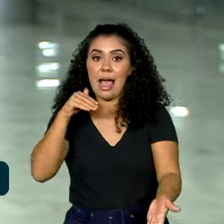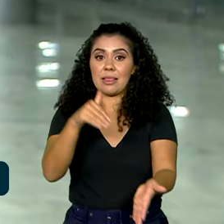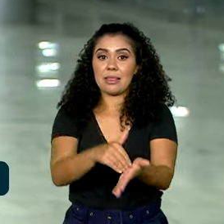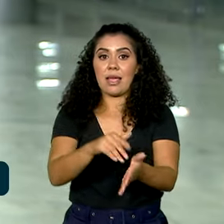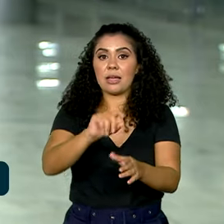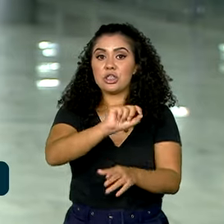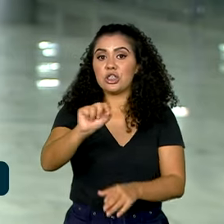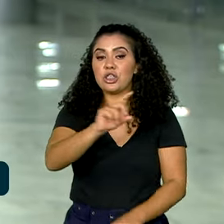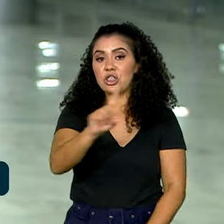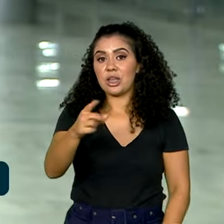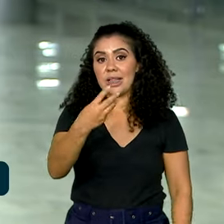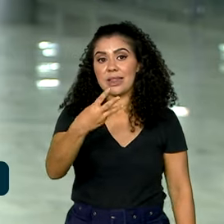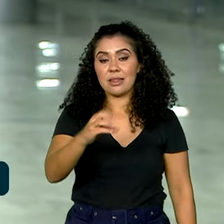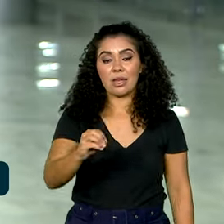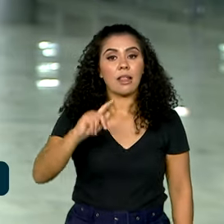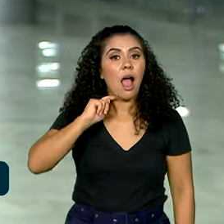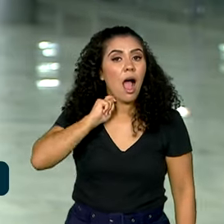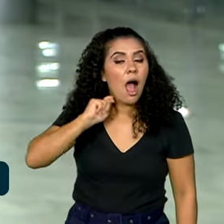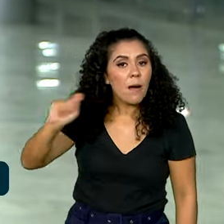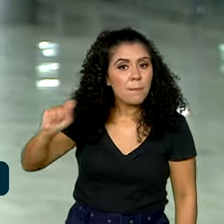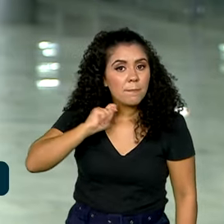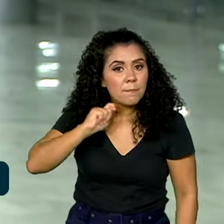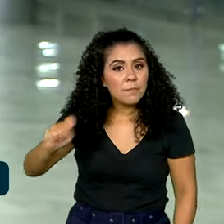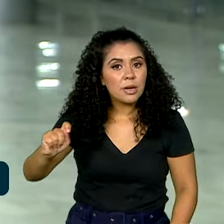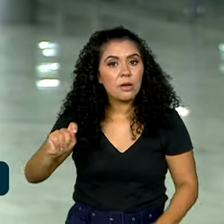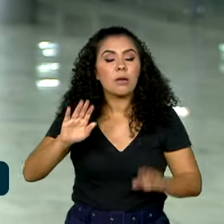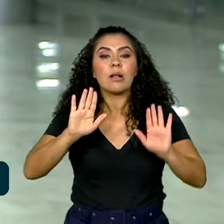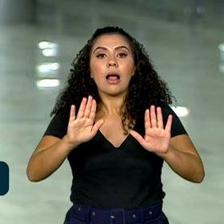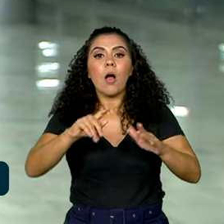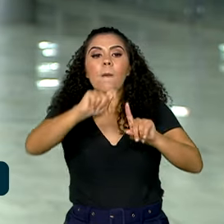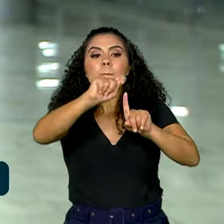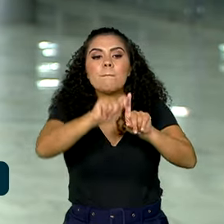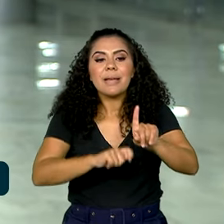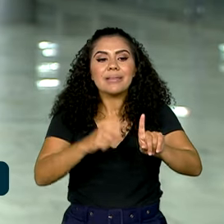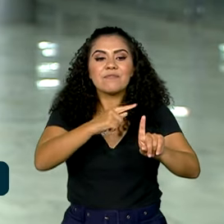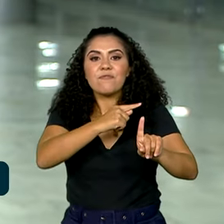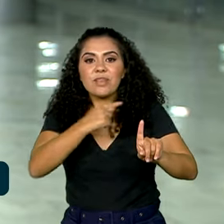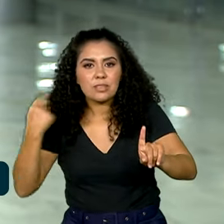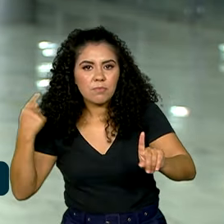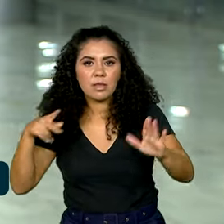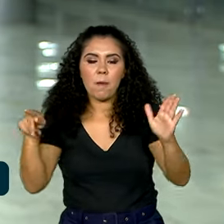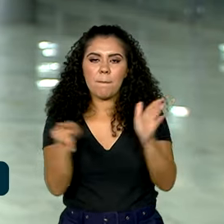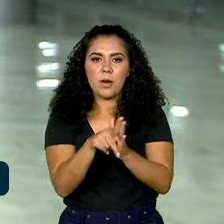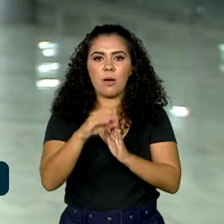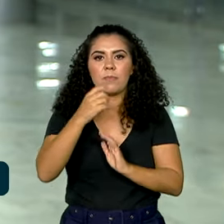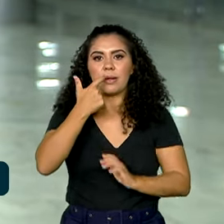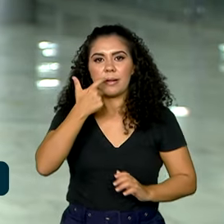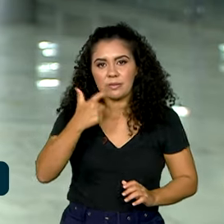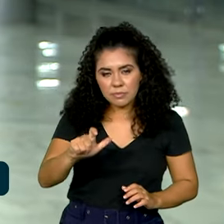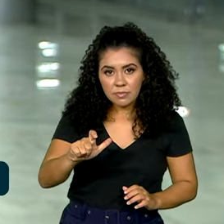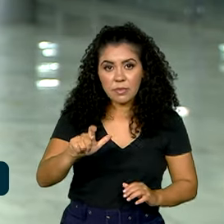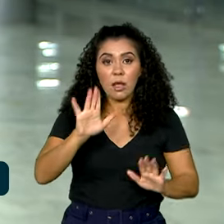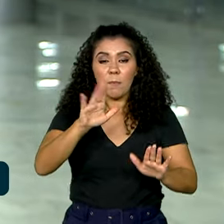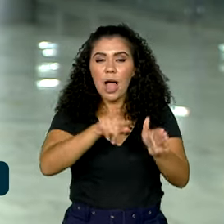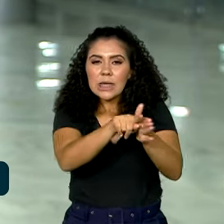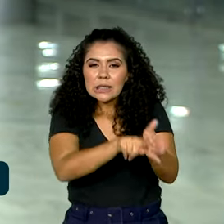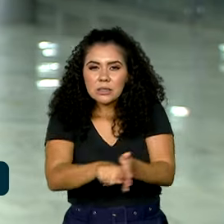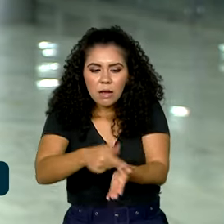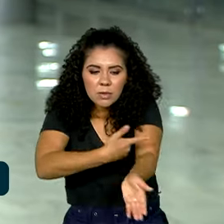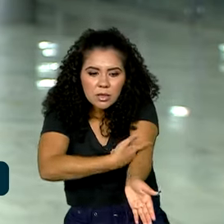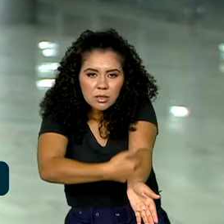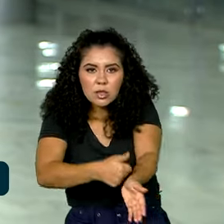Agora será considerado apenas o mês de vencimento da CNH. O exame toxicológico é uma